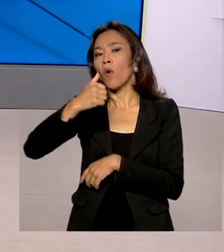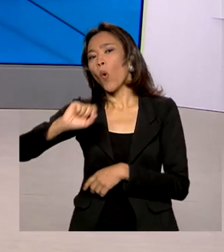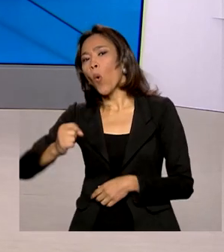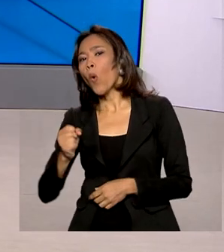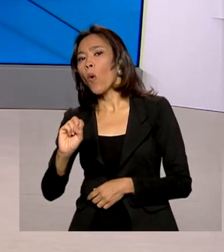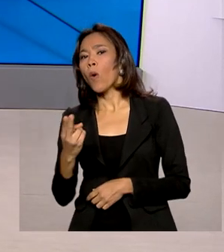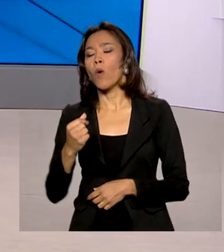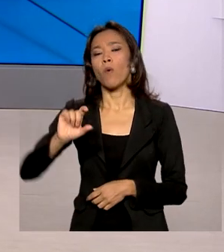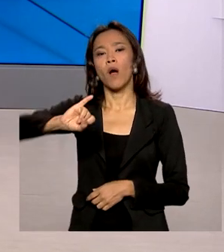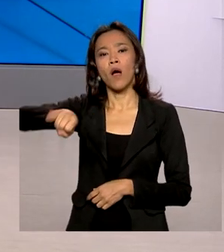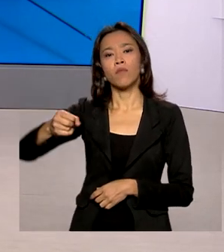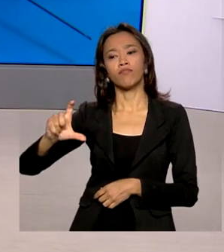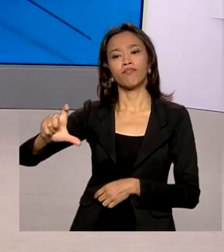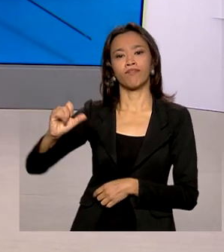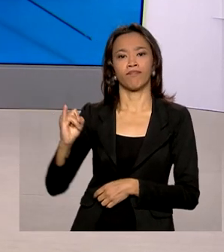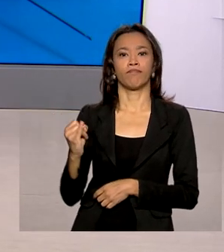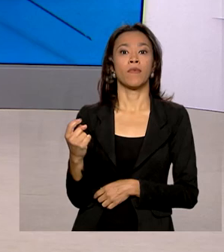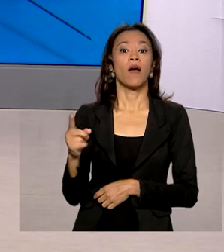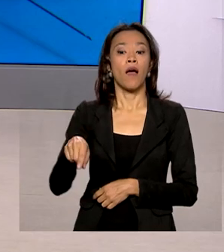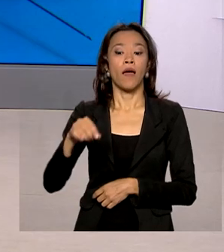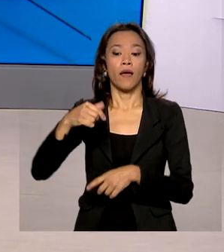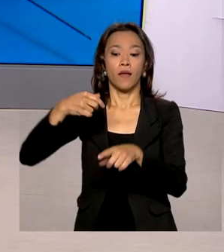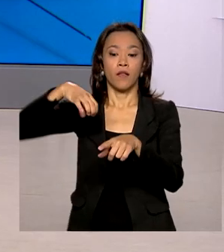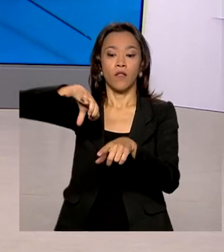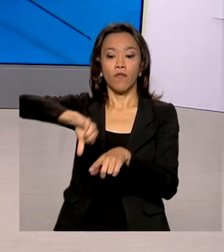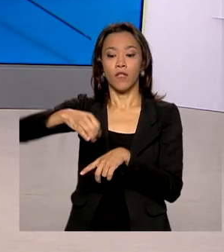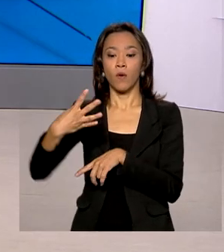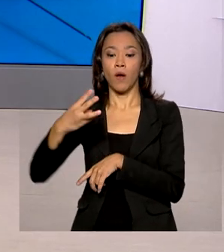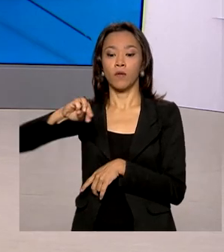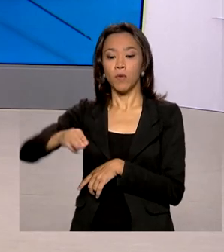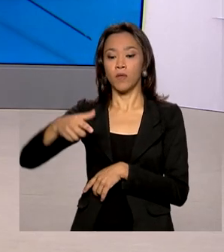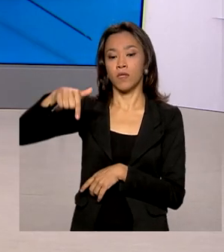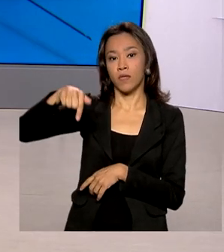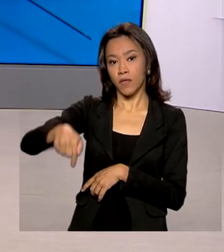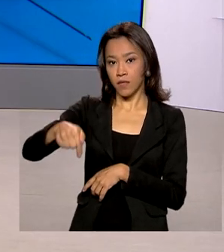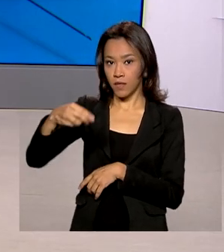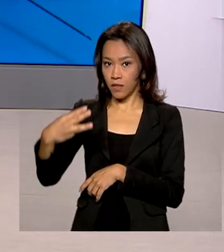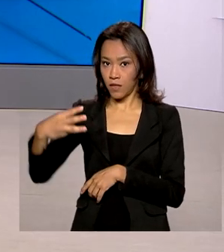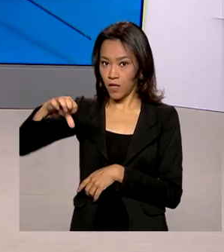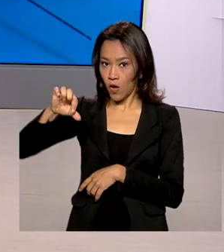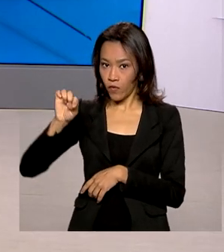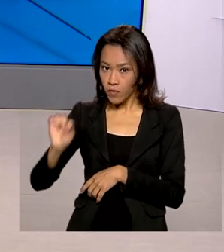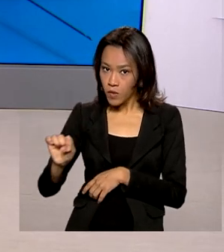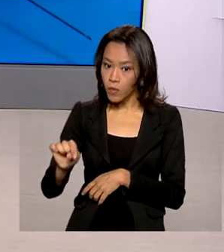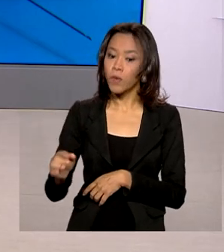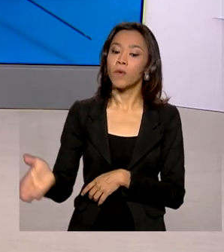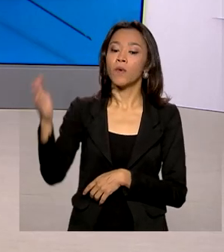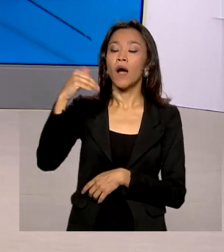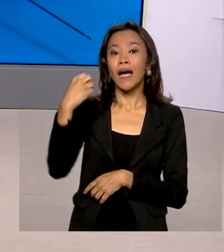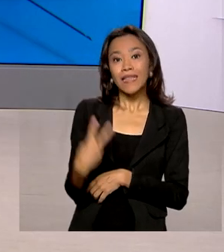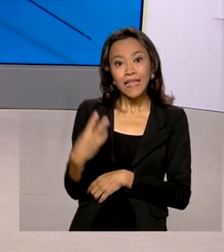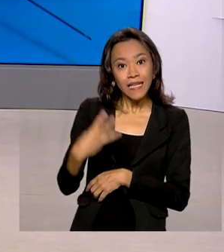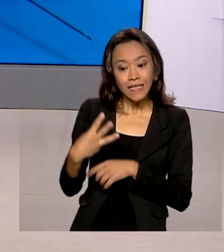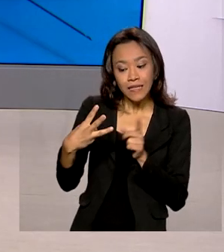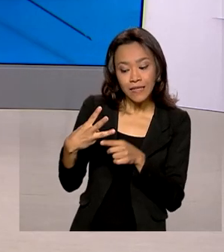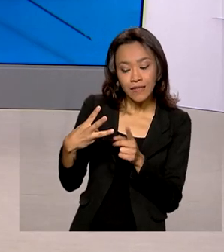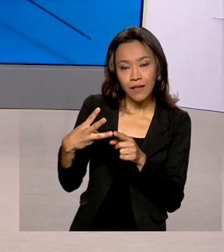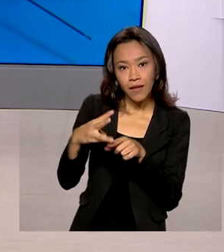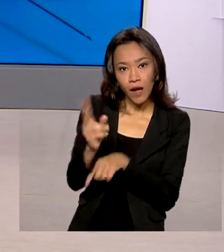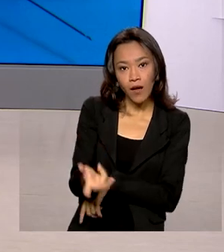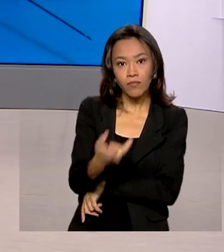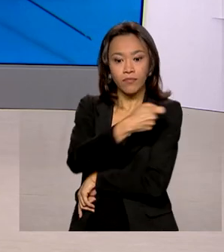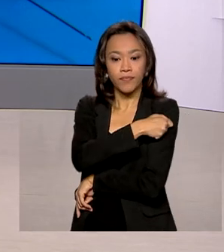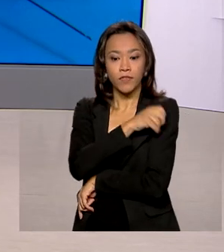dose única é de 94 milhões, 739 mil. Já a terceira dose foi aplicada em mais de 1